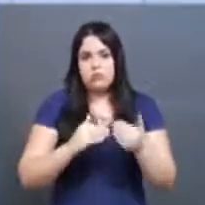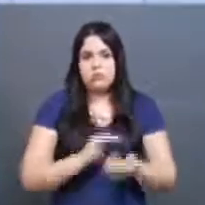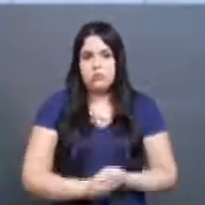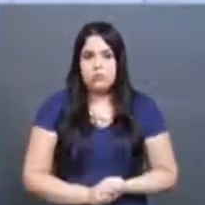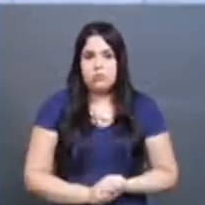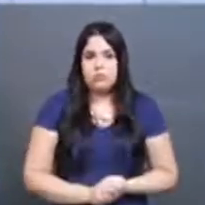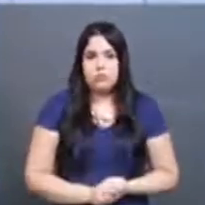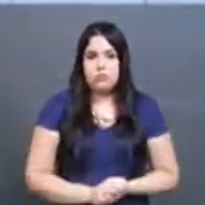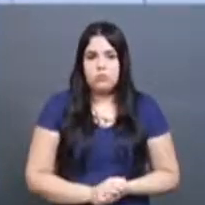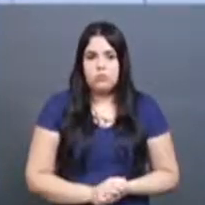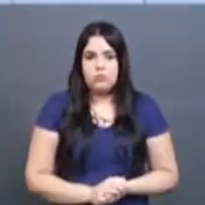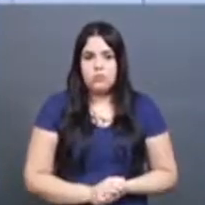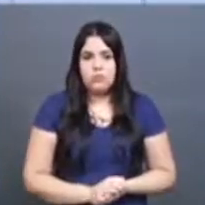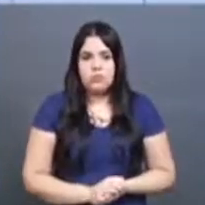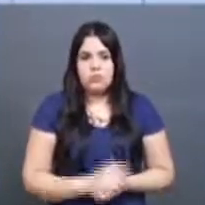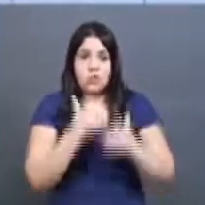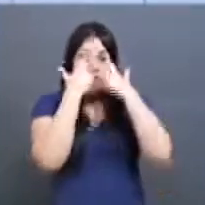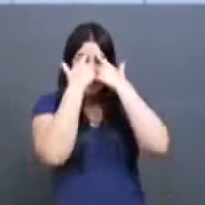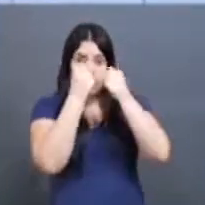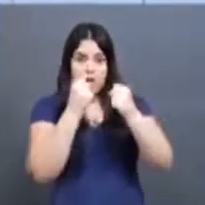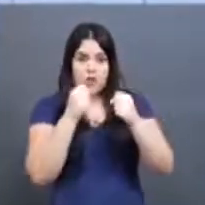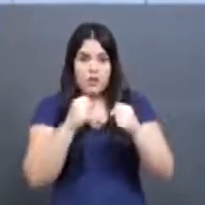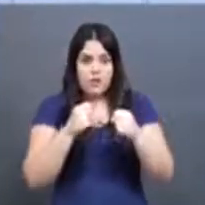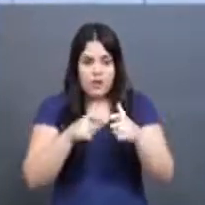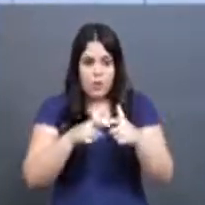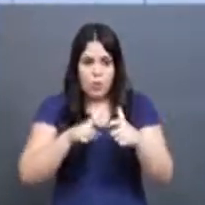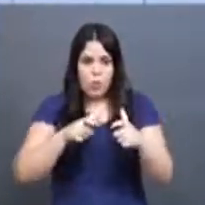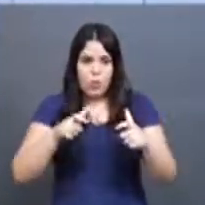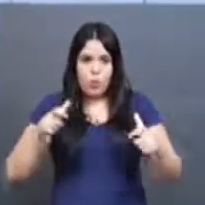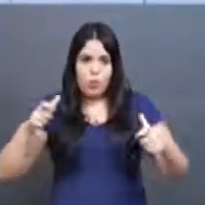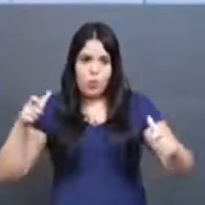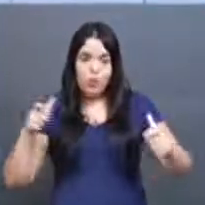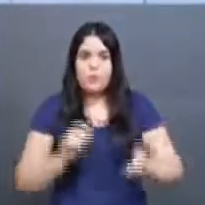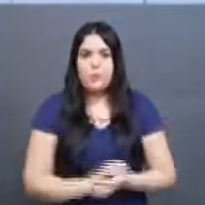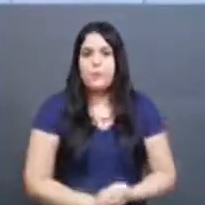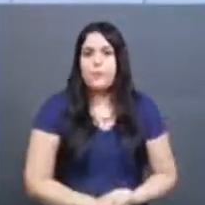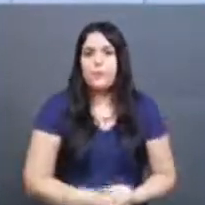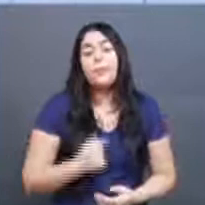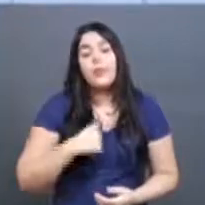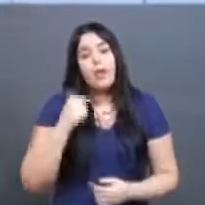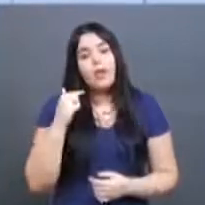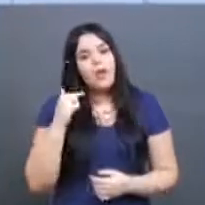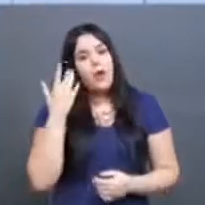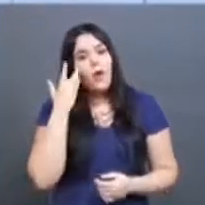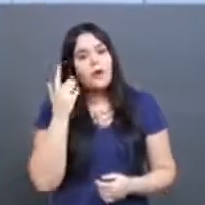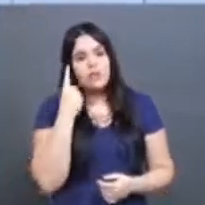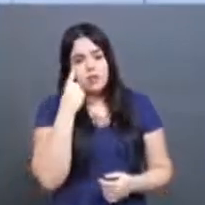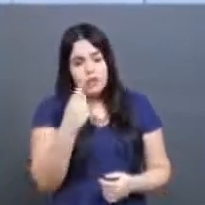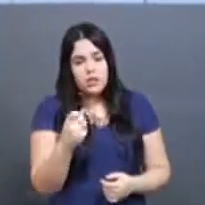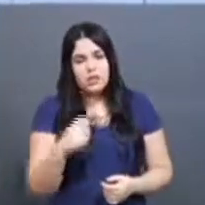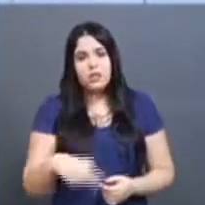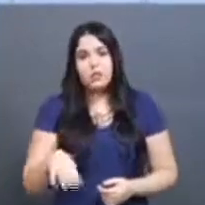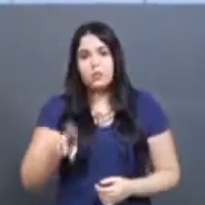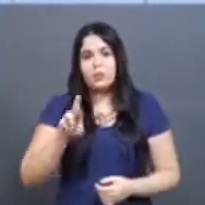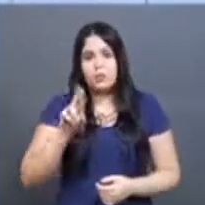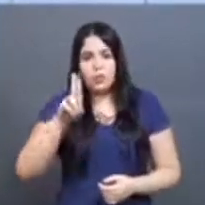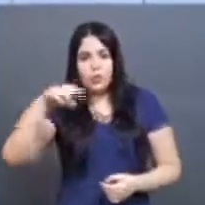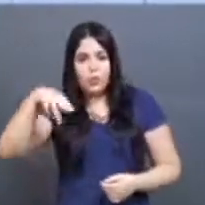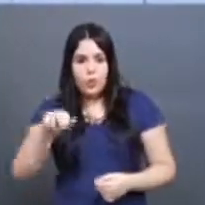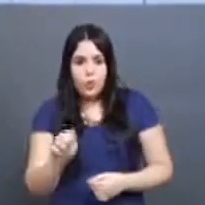agressões. É um processo que vai num crescente, vamos dizer assim, né? Eu achei interessante a fala do Bruno, que ele trouxe agora há pouco.